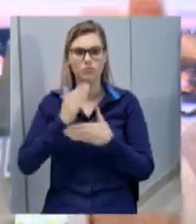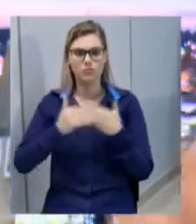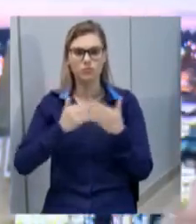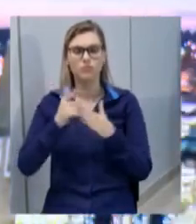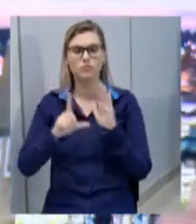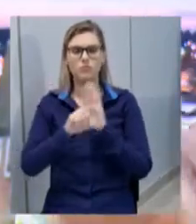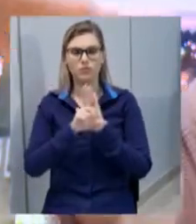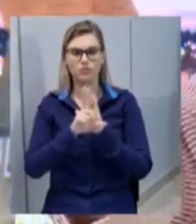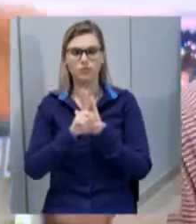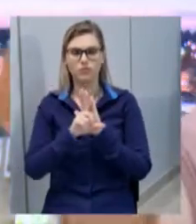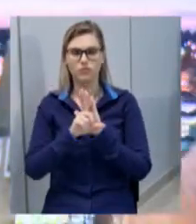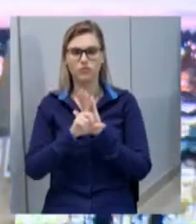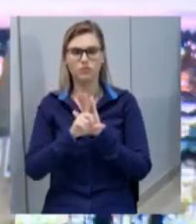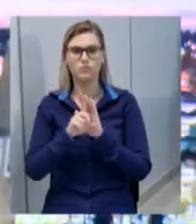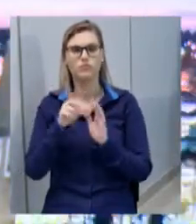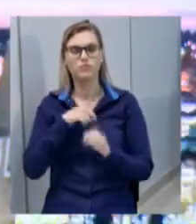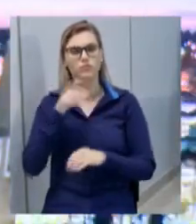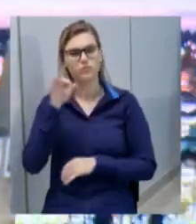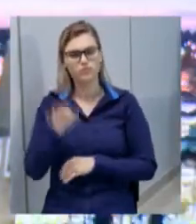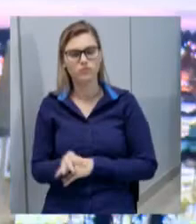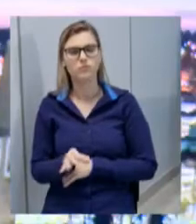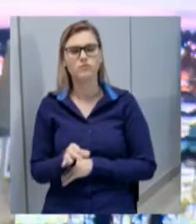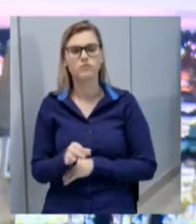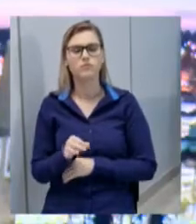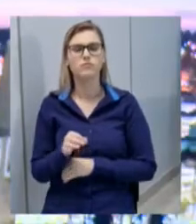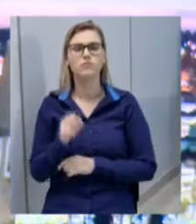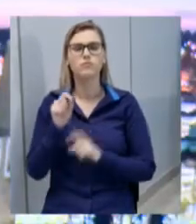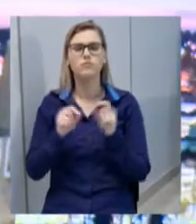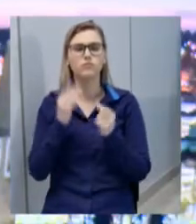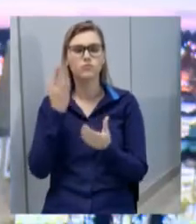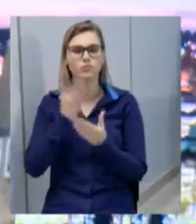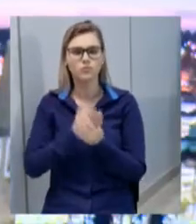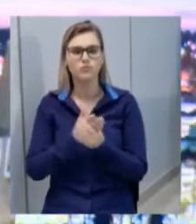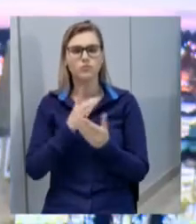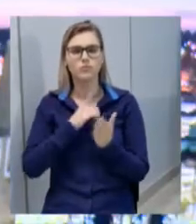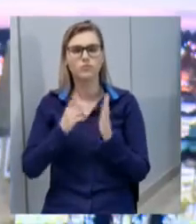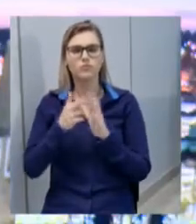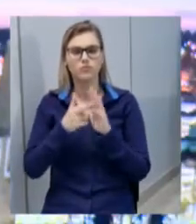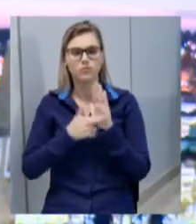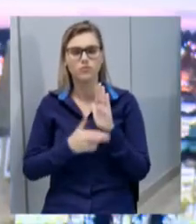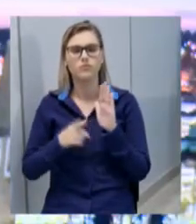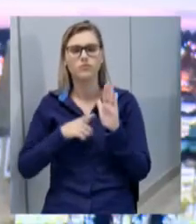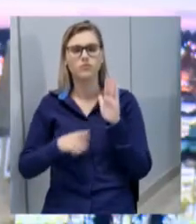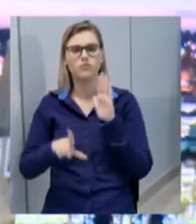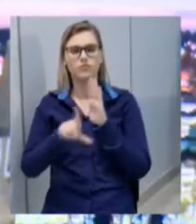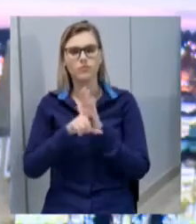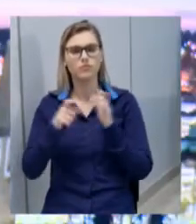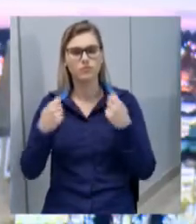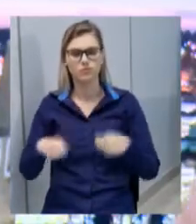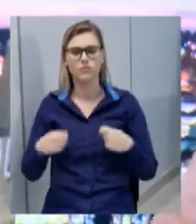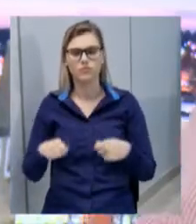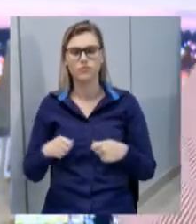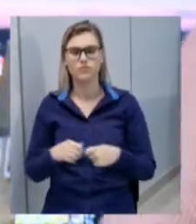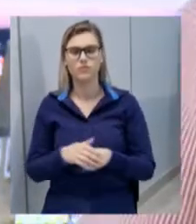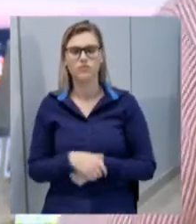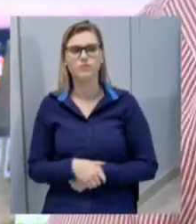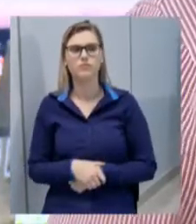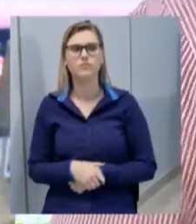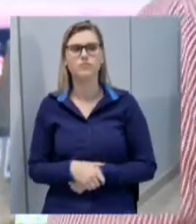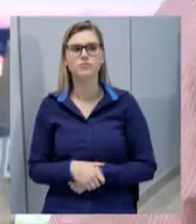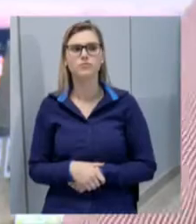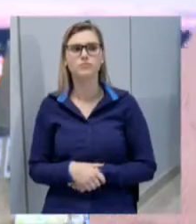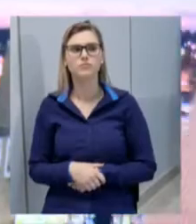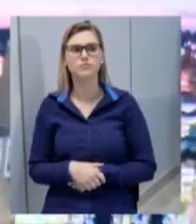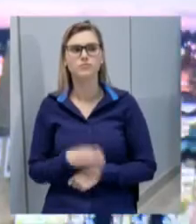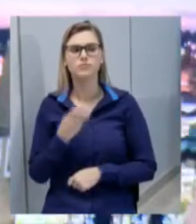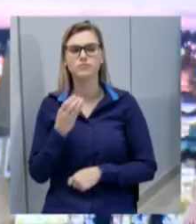certeza absoluta que o processo seguiu todas as normas legais necessárias. O crivo técnico